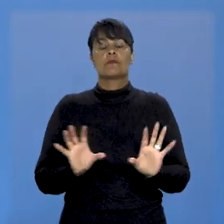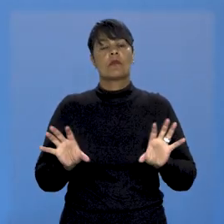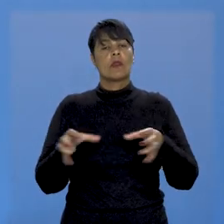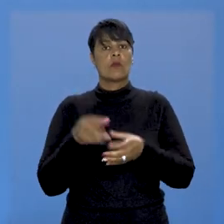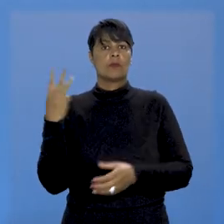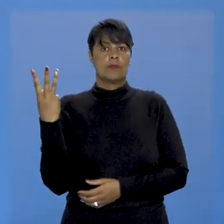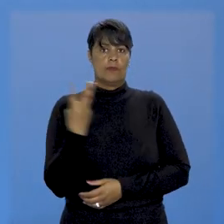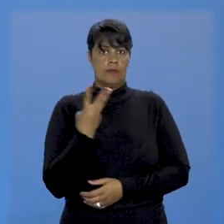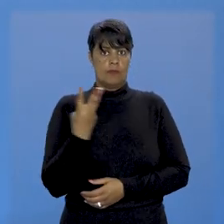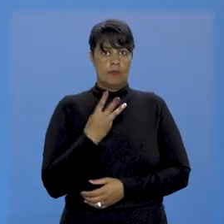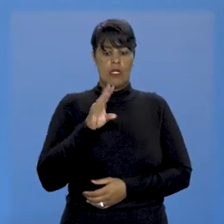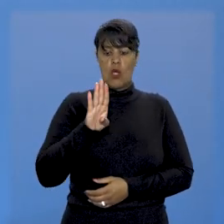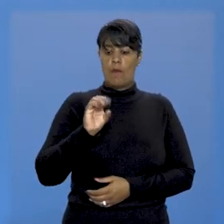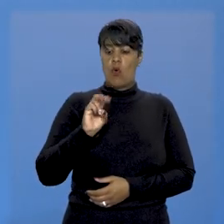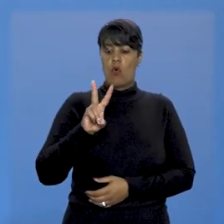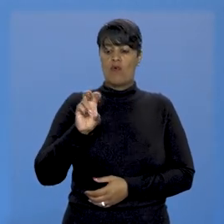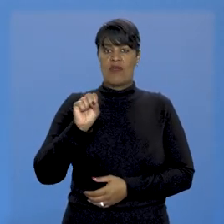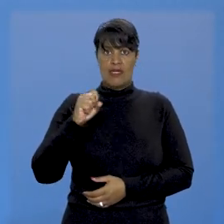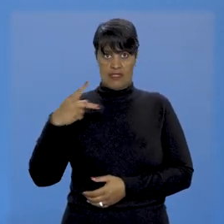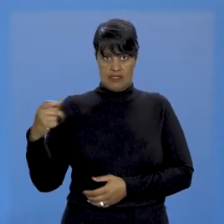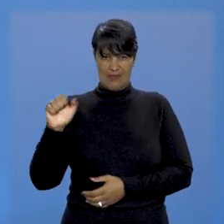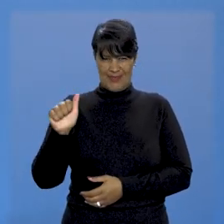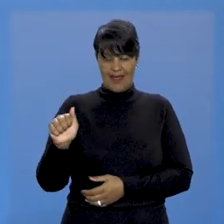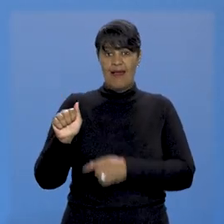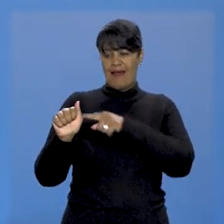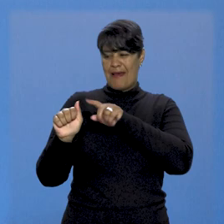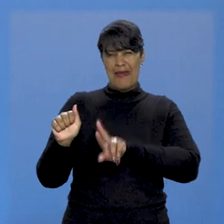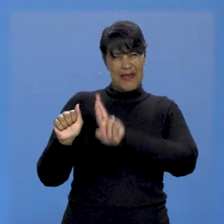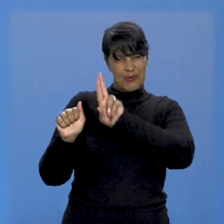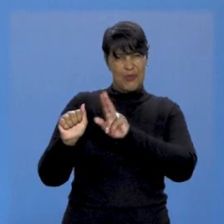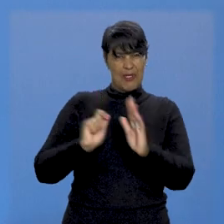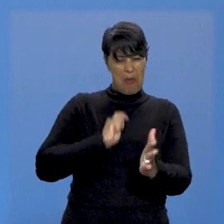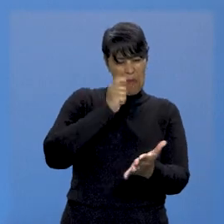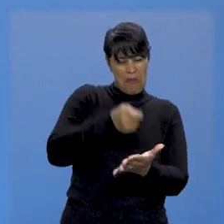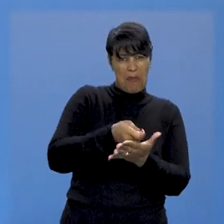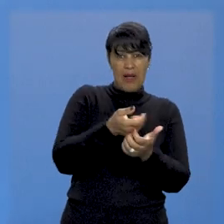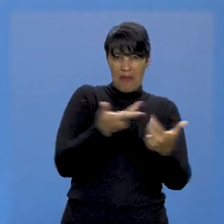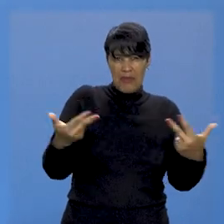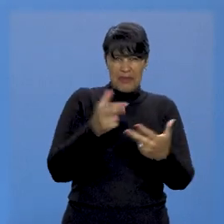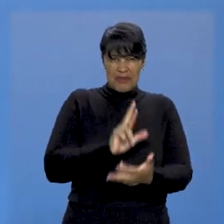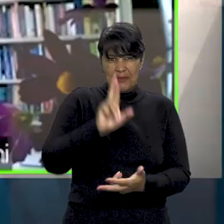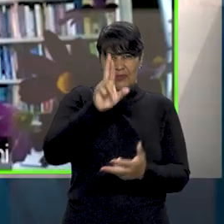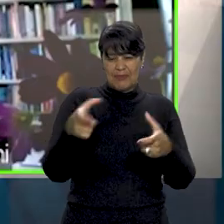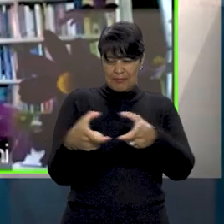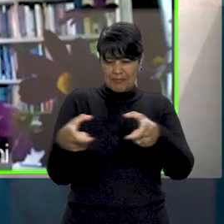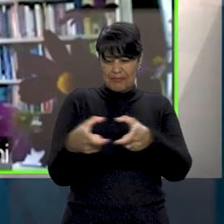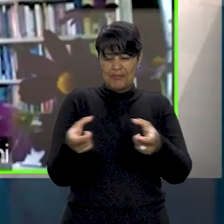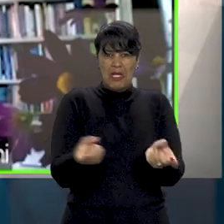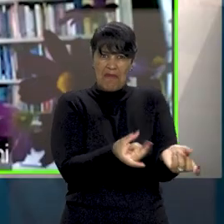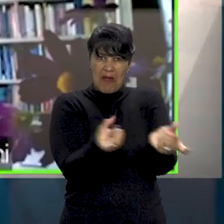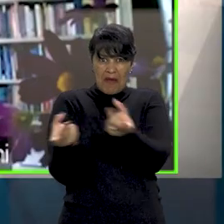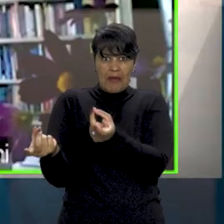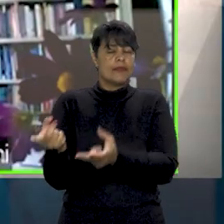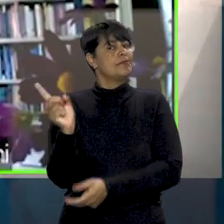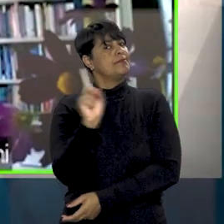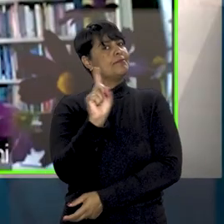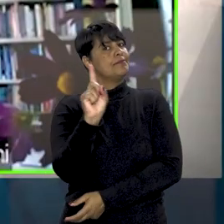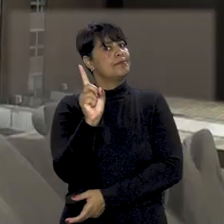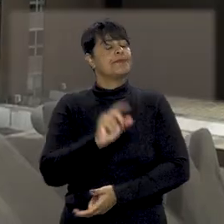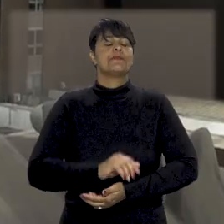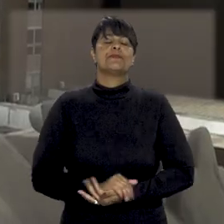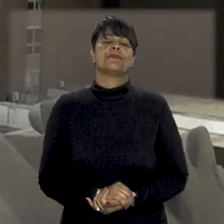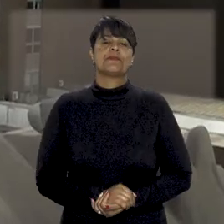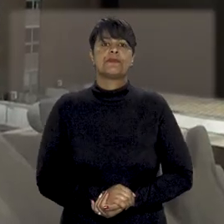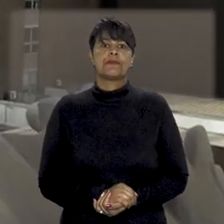turma, Bovespa não responde pela venda irregular de ações feita por corretora. A turma reformou o